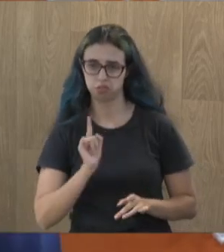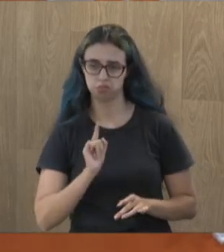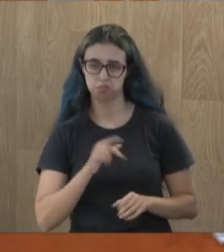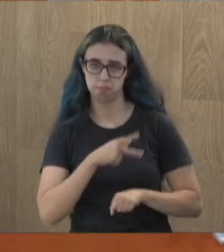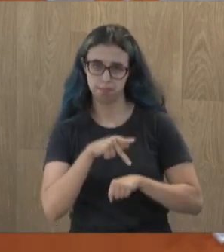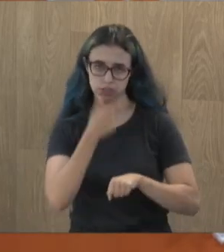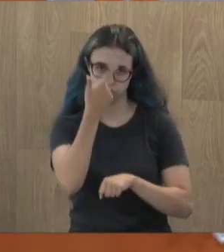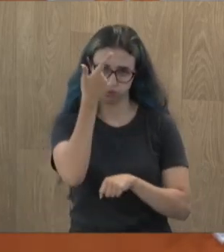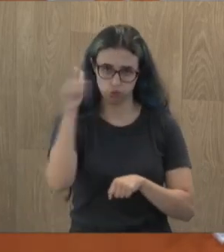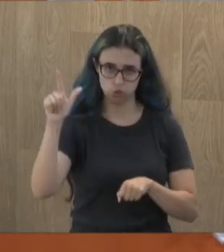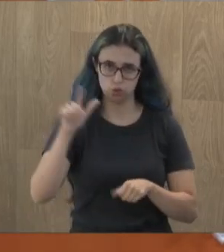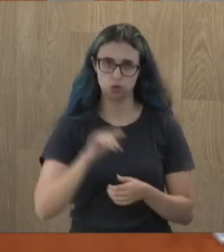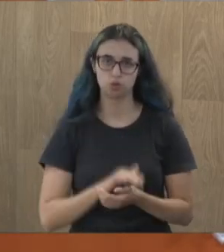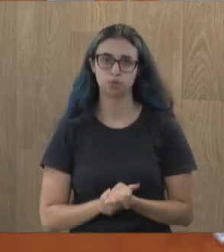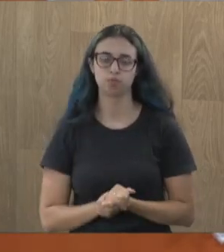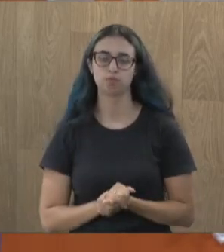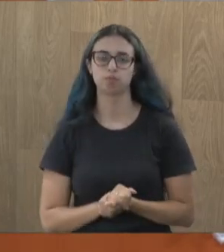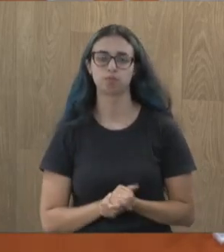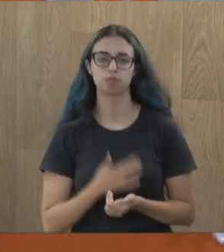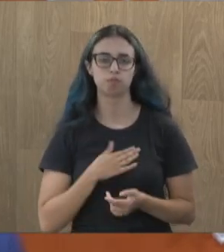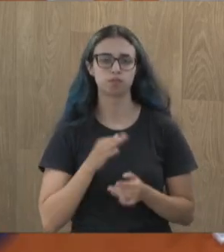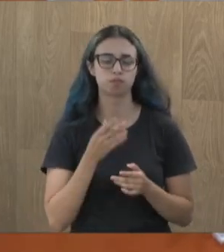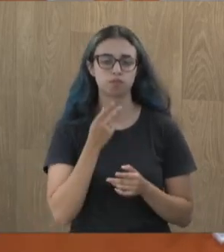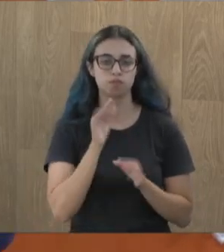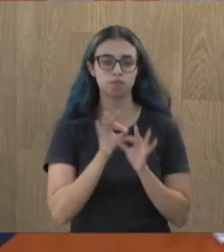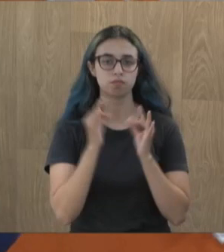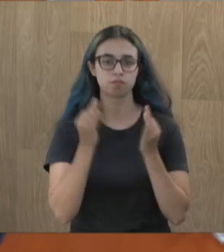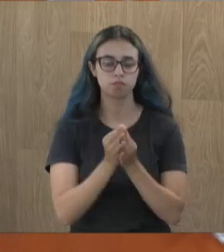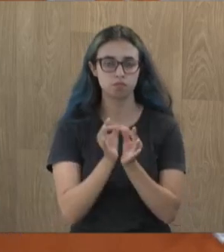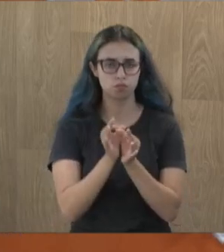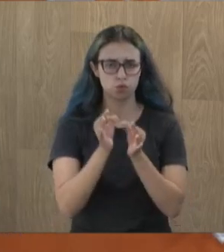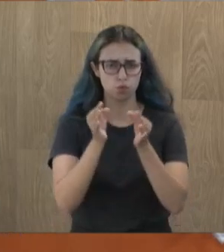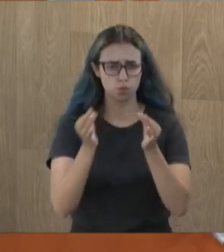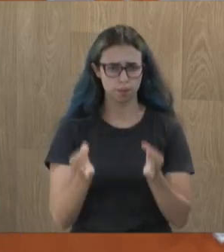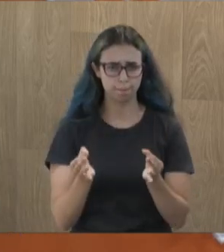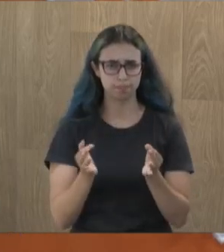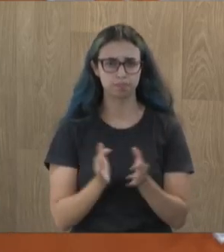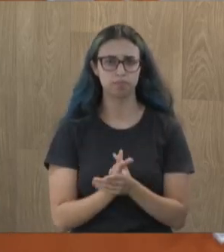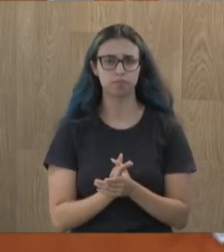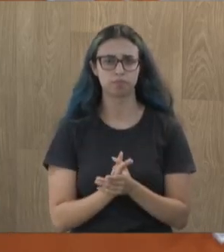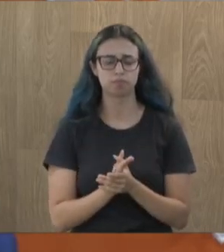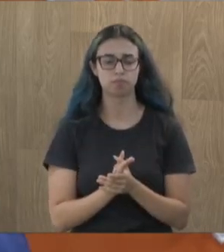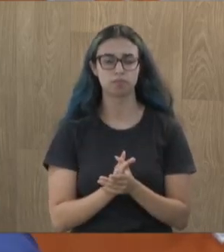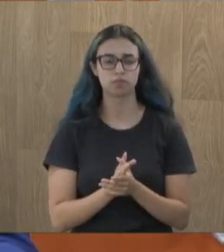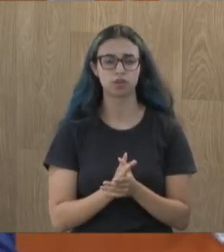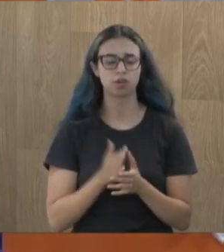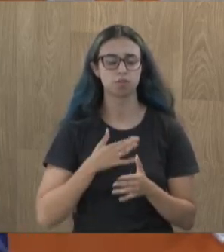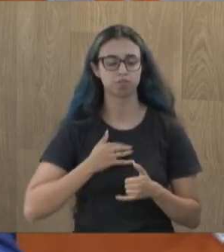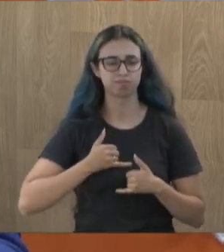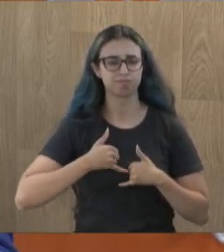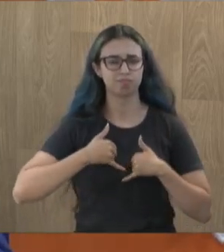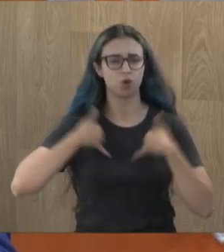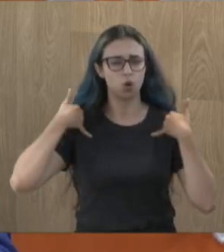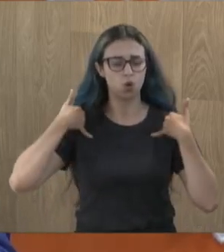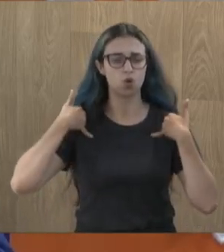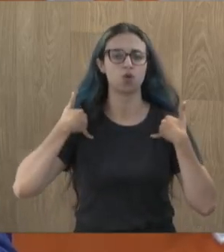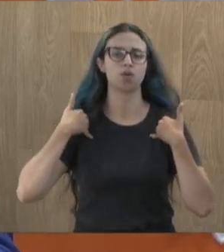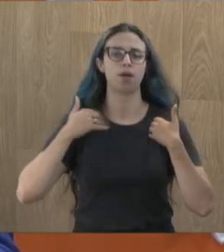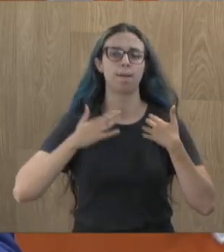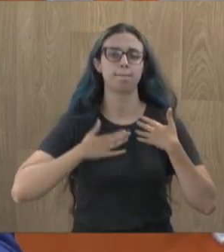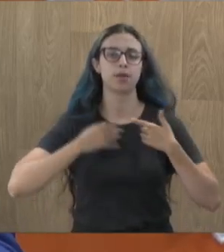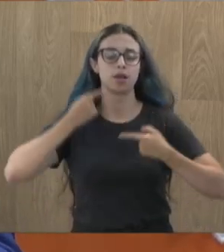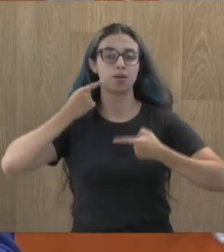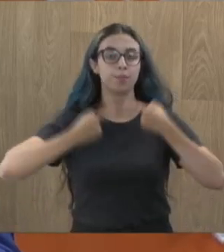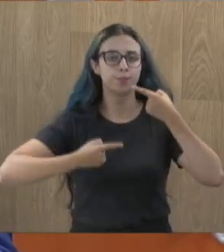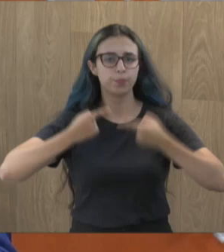e a única coisa que eu vou levar na minha vida é o orgulho de ter passado aqui e ter feito uma política séria e honesta. Sou